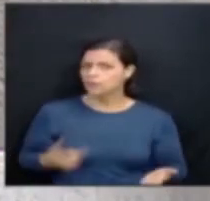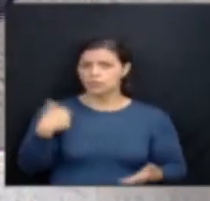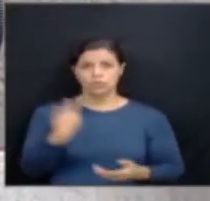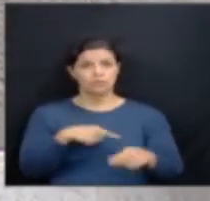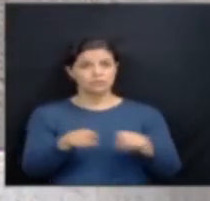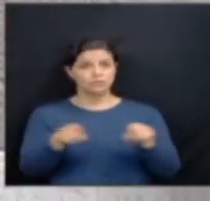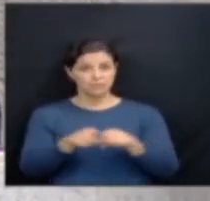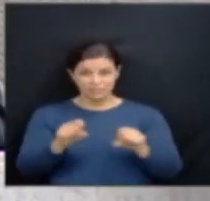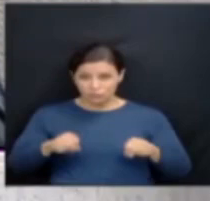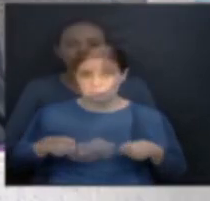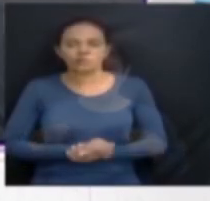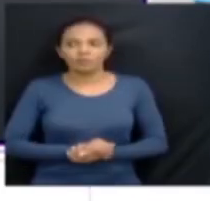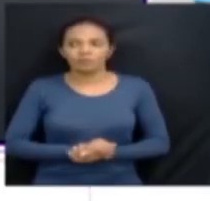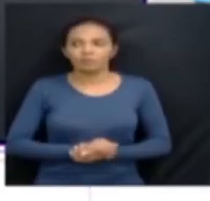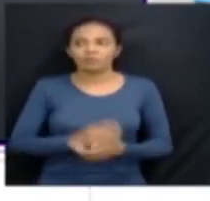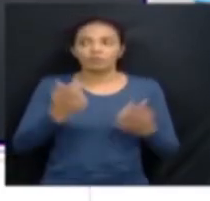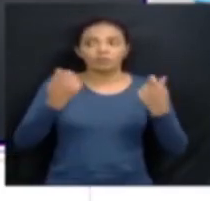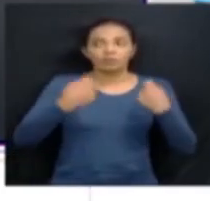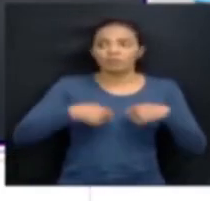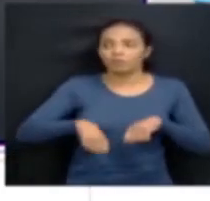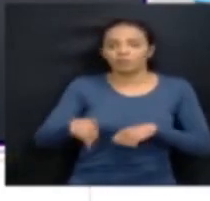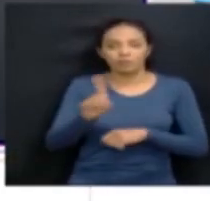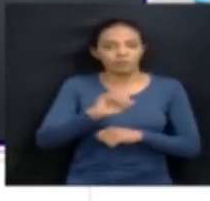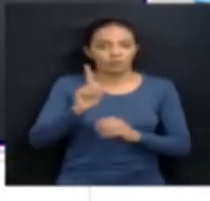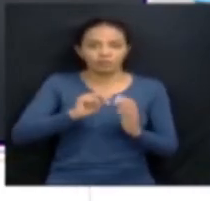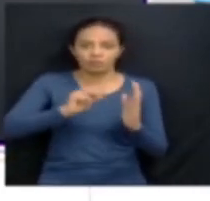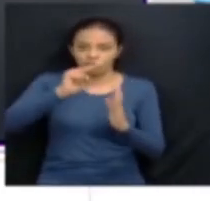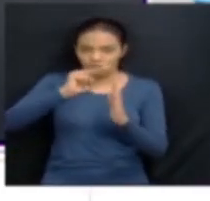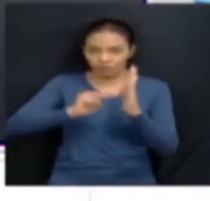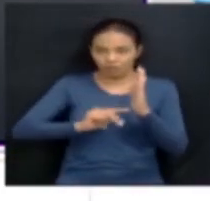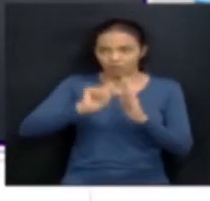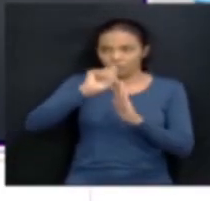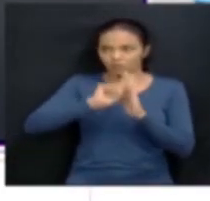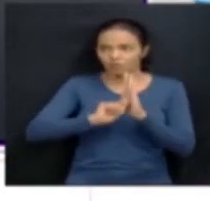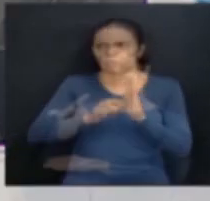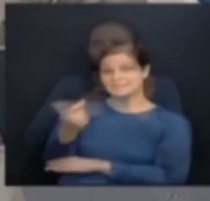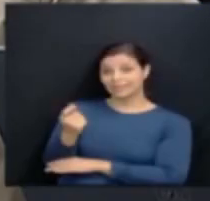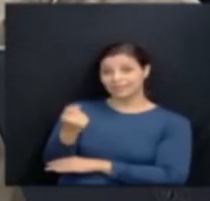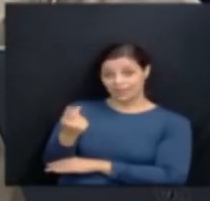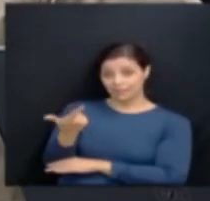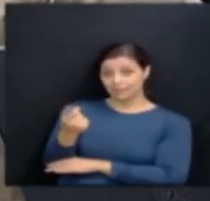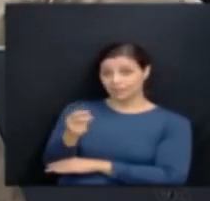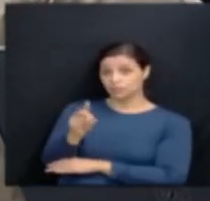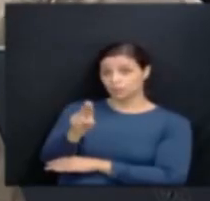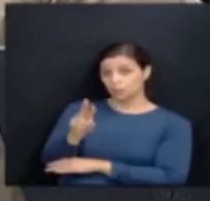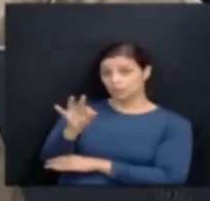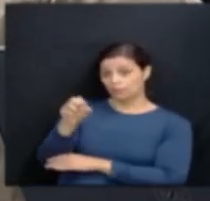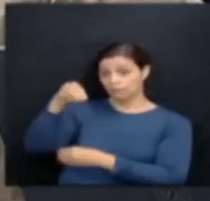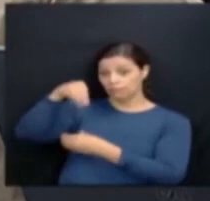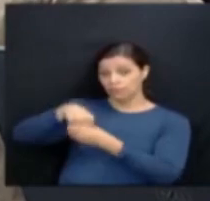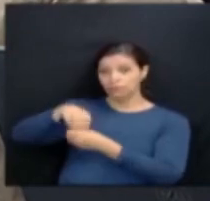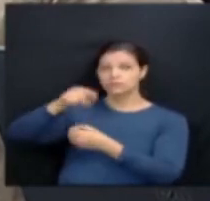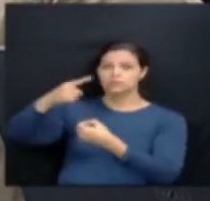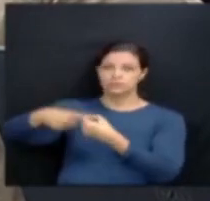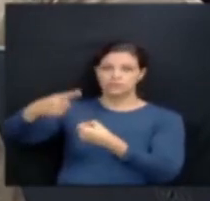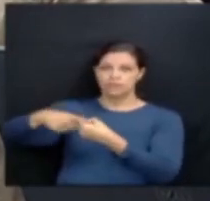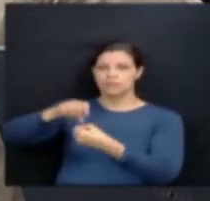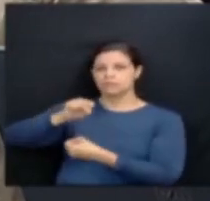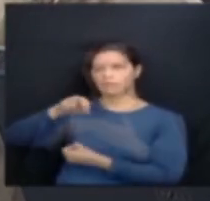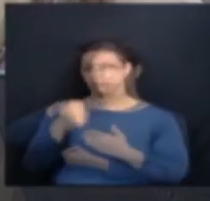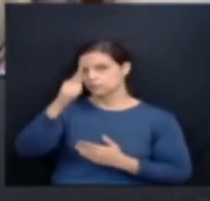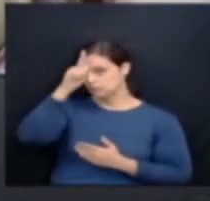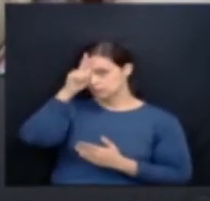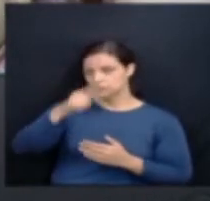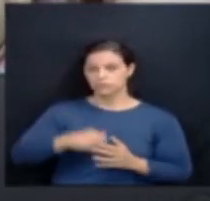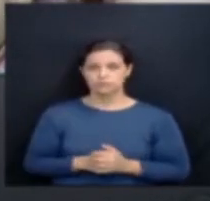Está sendo feito tudo que é possível. O presidente da Assembleia, o deputado Adhemar Traiano, destacou a liberação de recursos para a